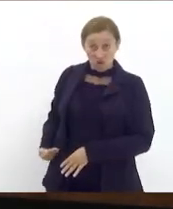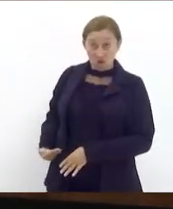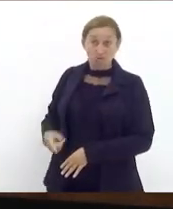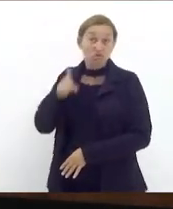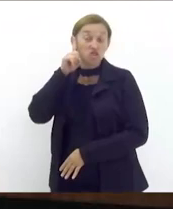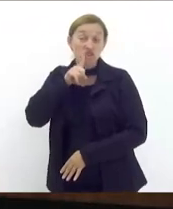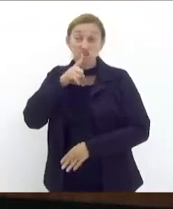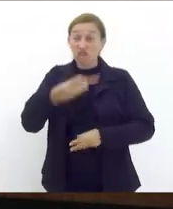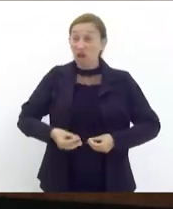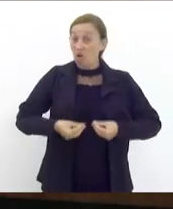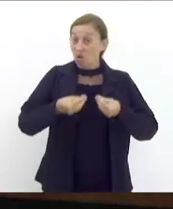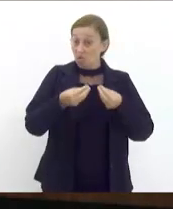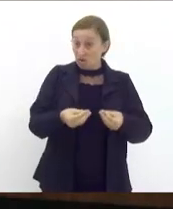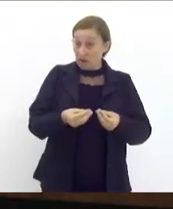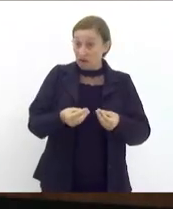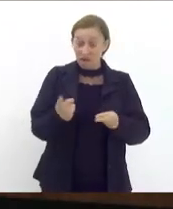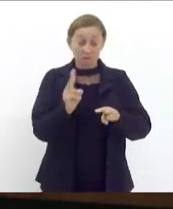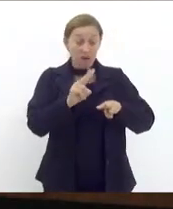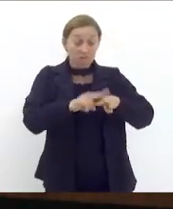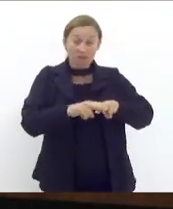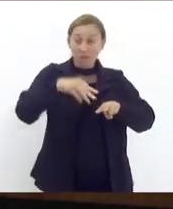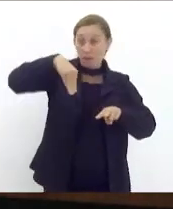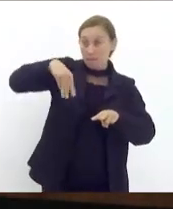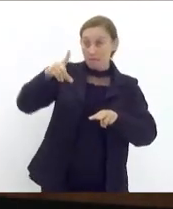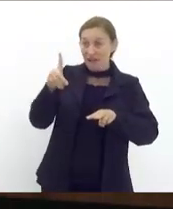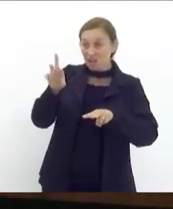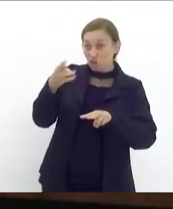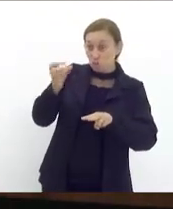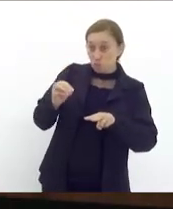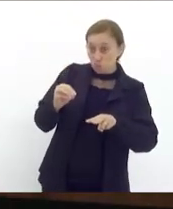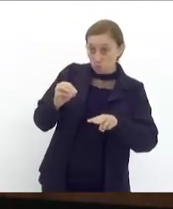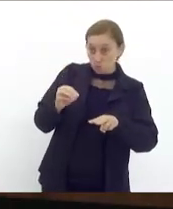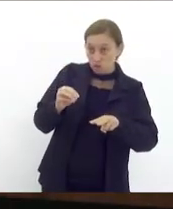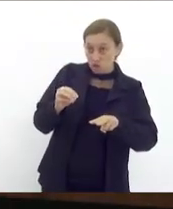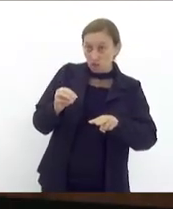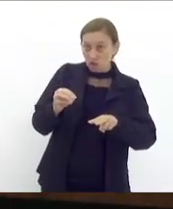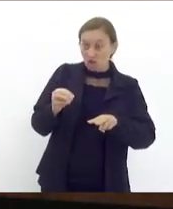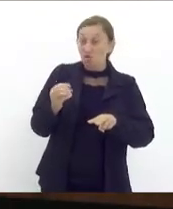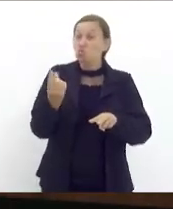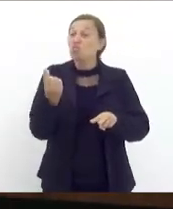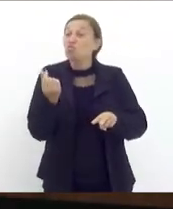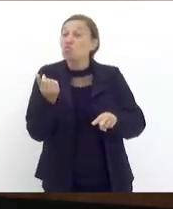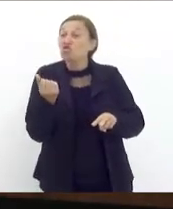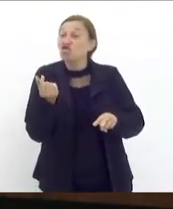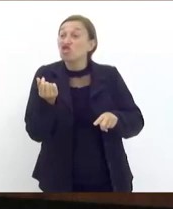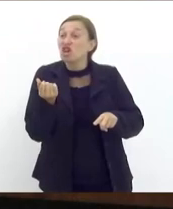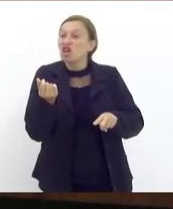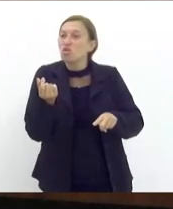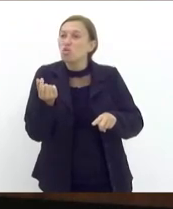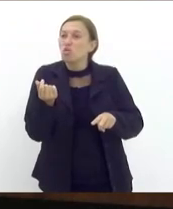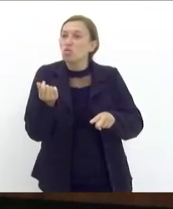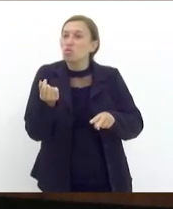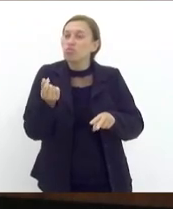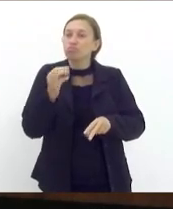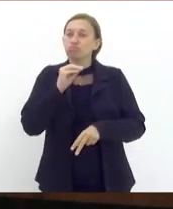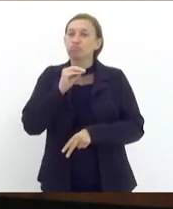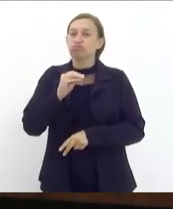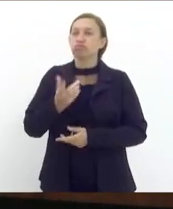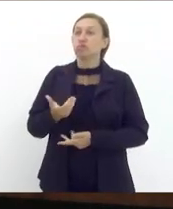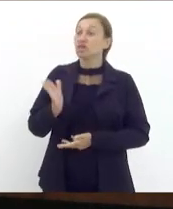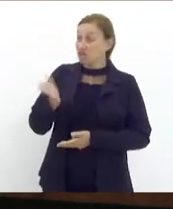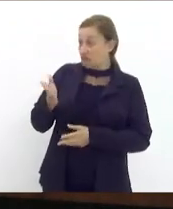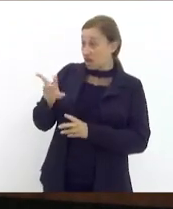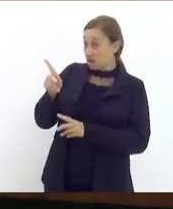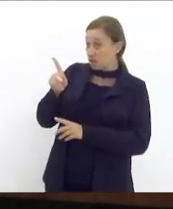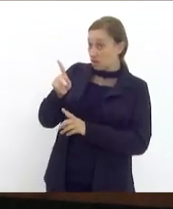oferecendo pela prisão do Maduro uma mega cena de final de ano acumulada mandou teu